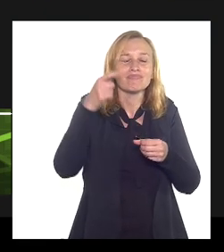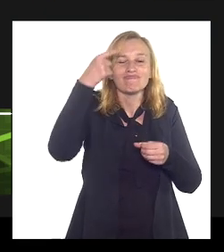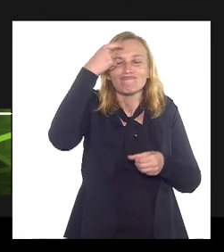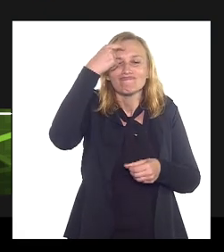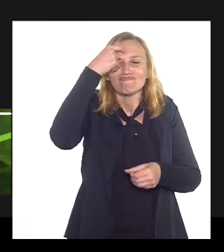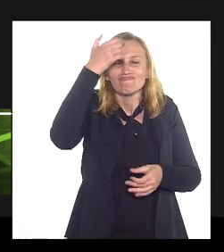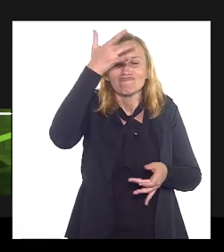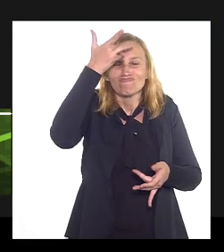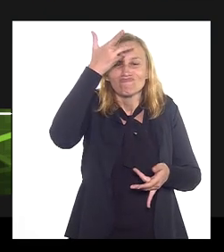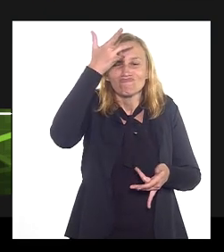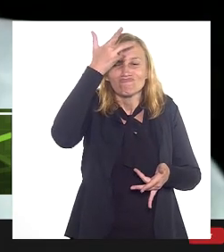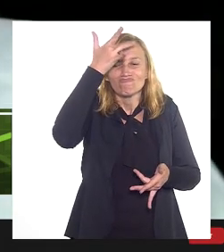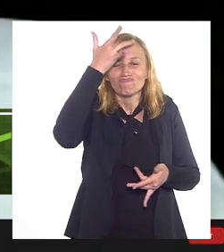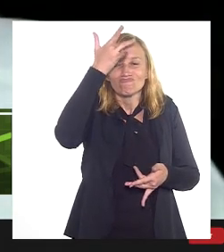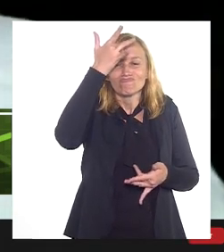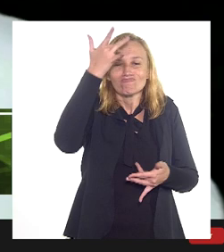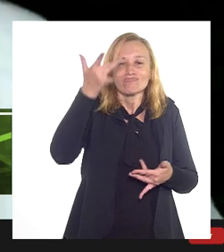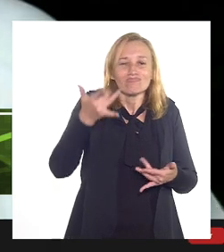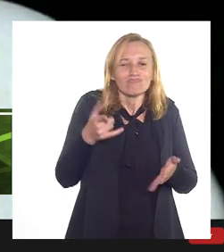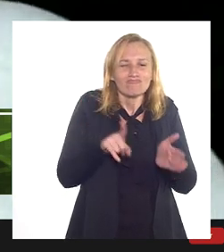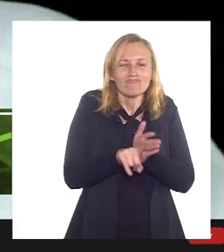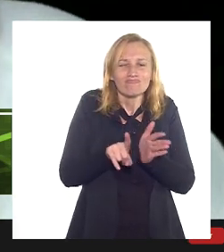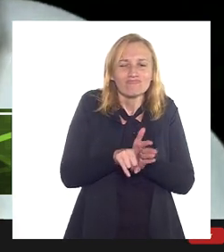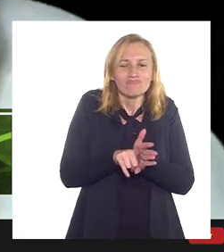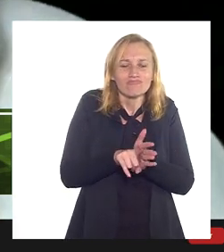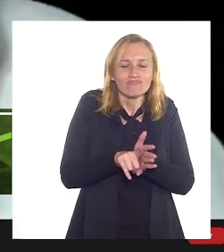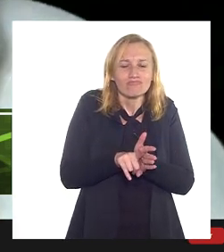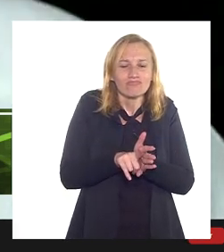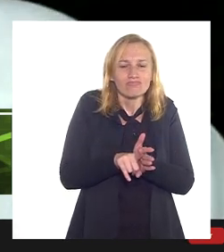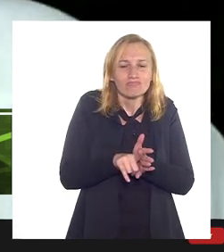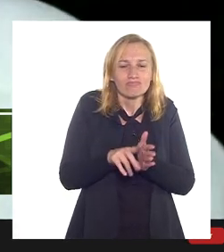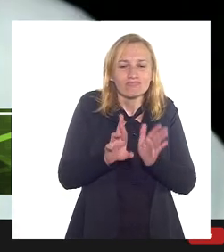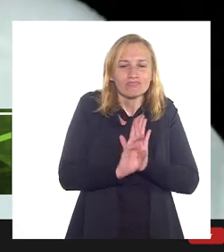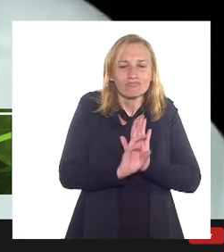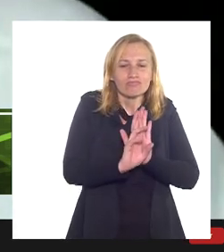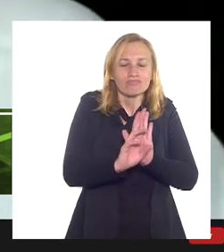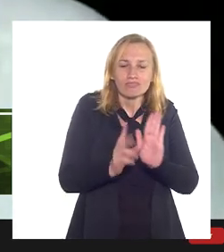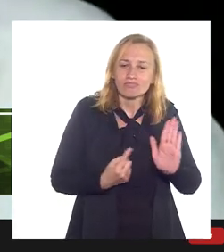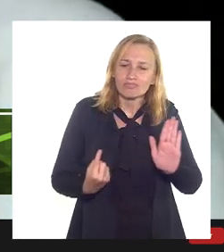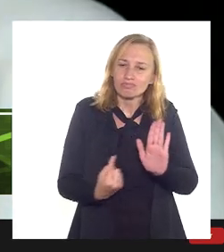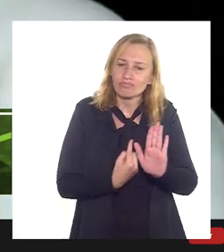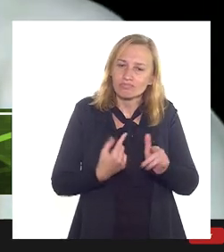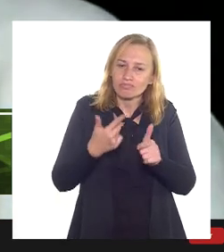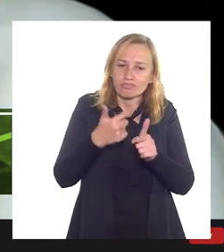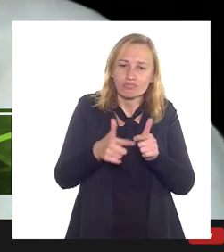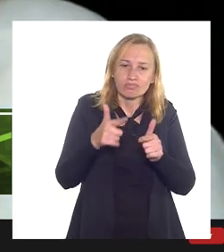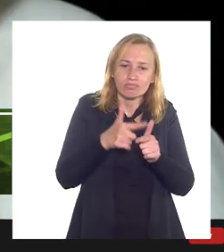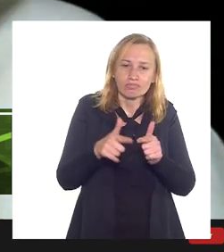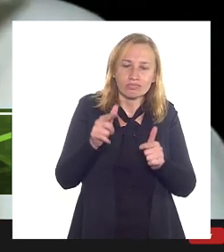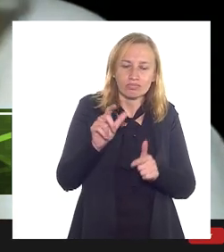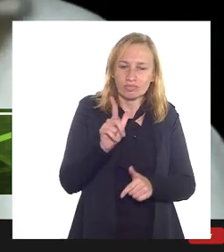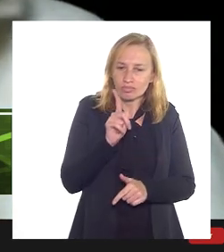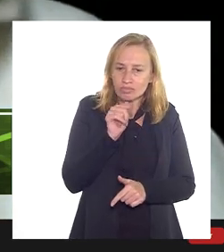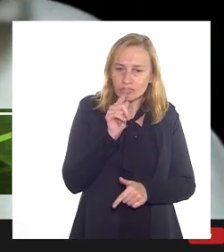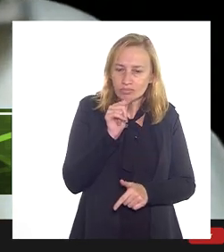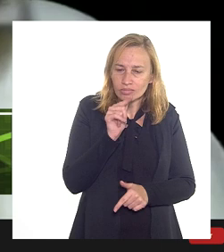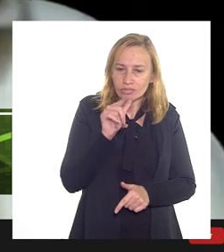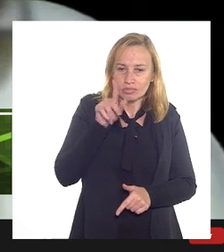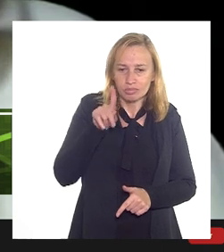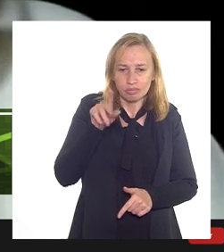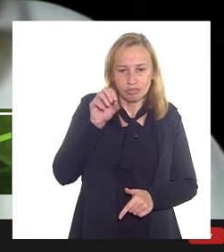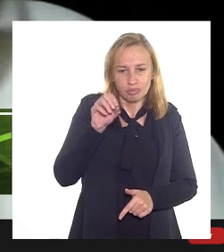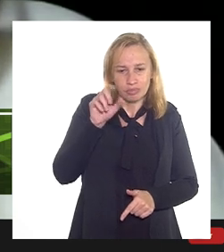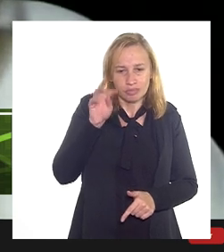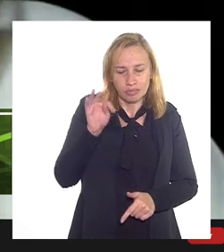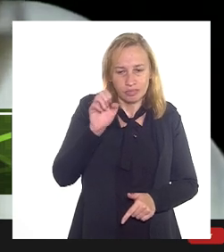cabeça. Se me permitirem. o nosso representante disse que o problema da água potável do Comperge vai